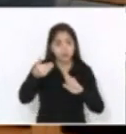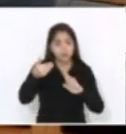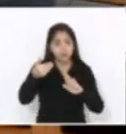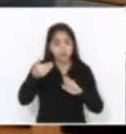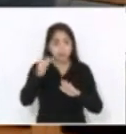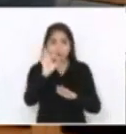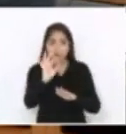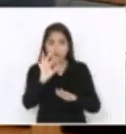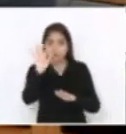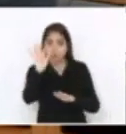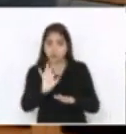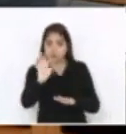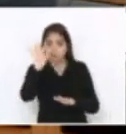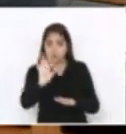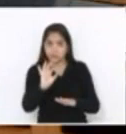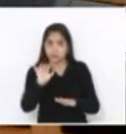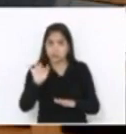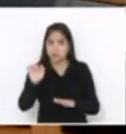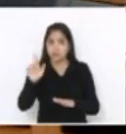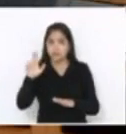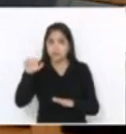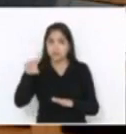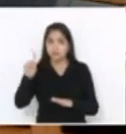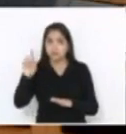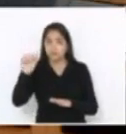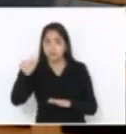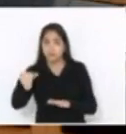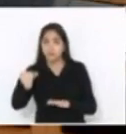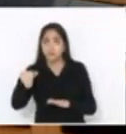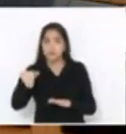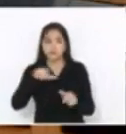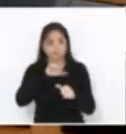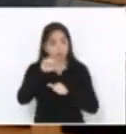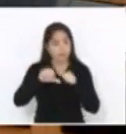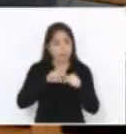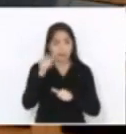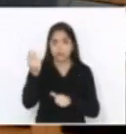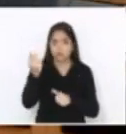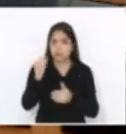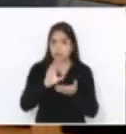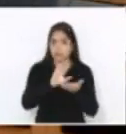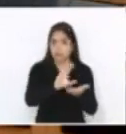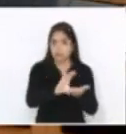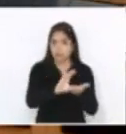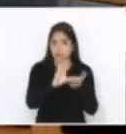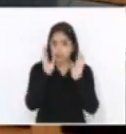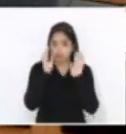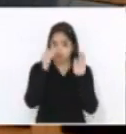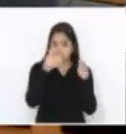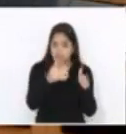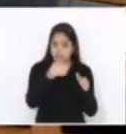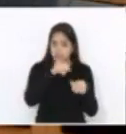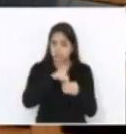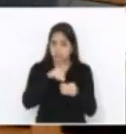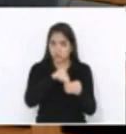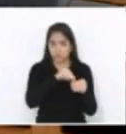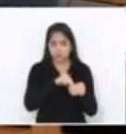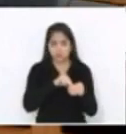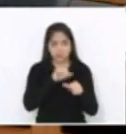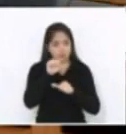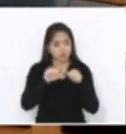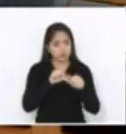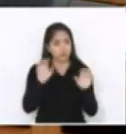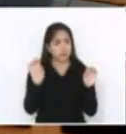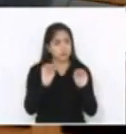queremos alterar, não, os recursos que serão destinados aos municípios. Então, que fique